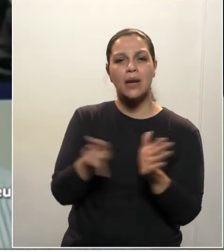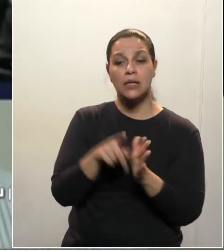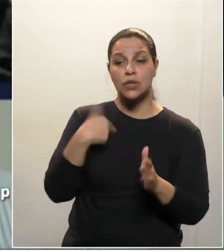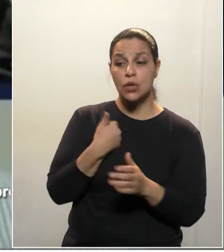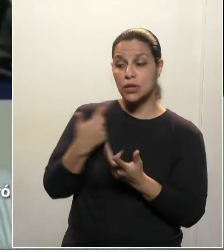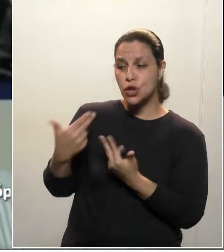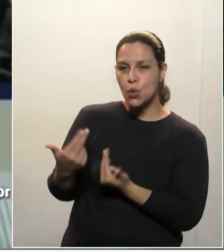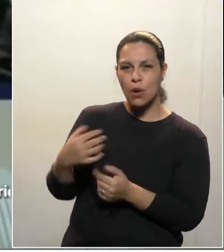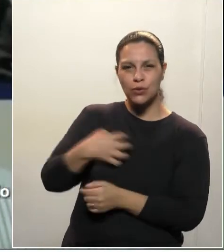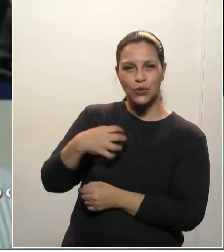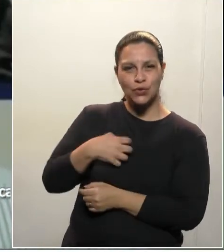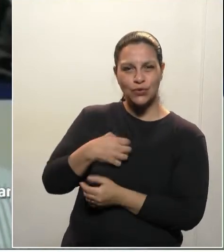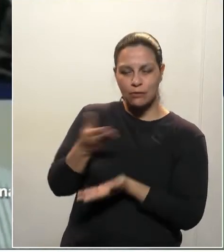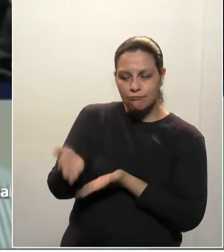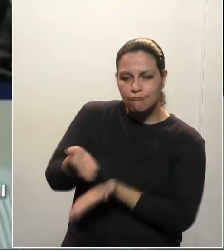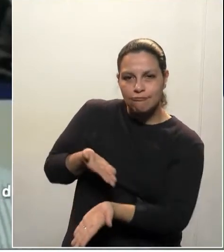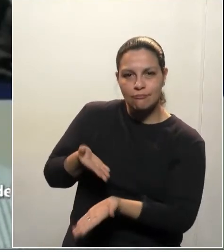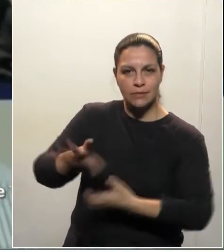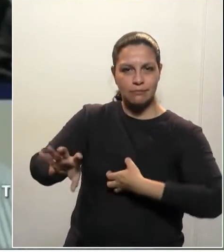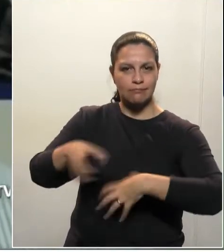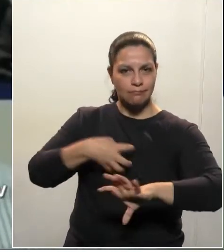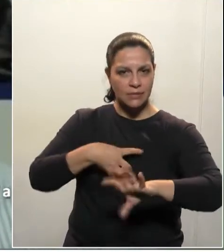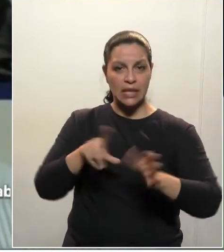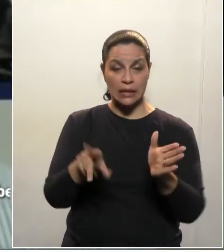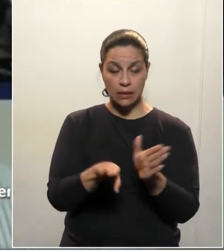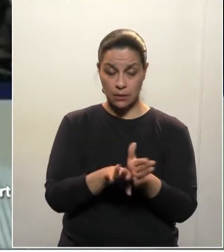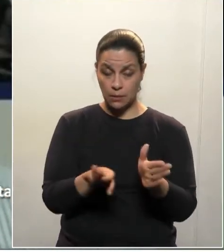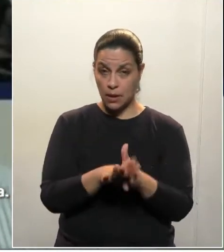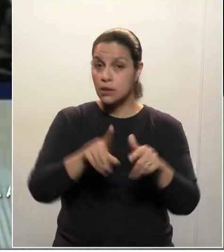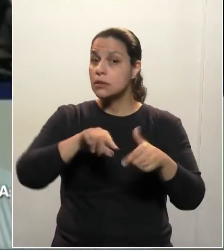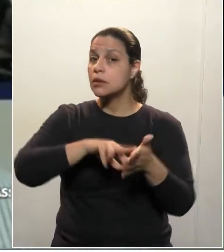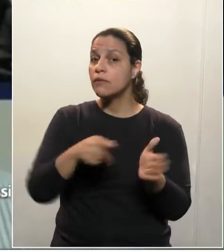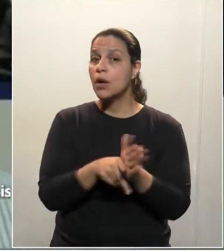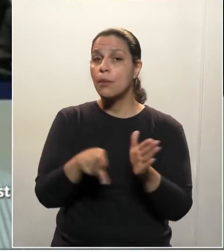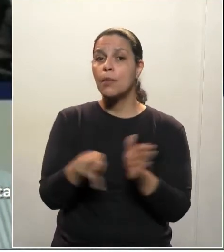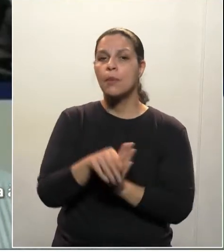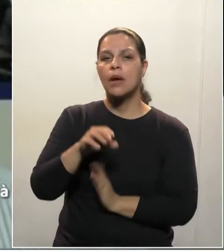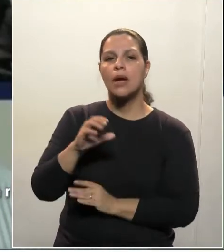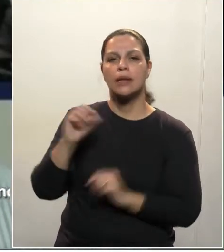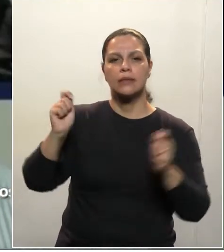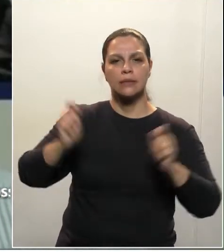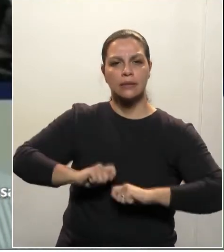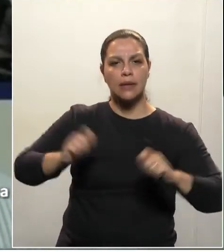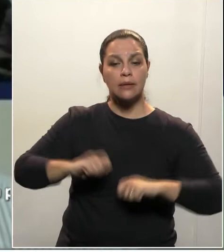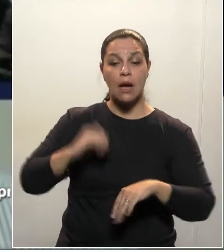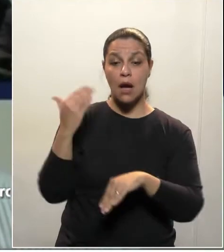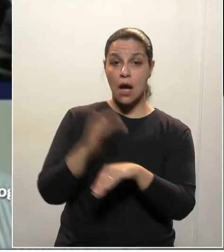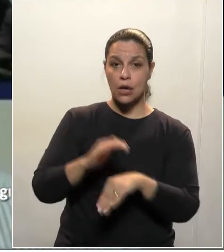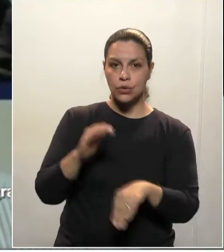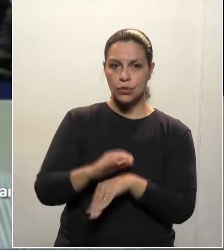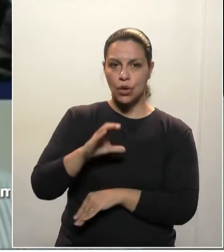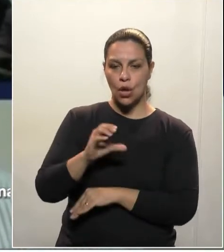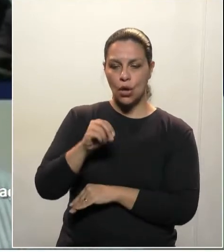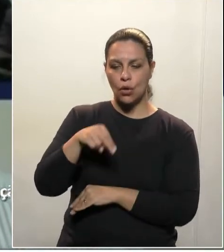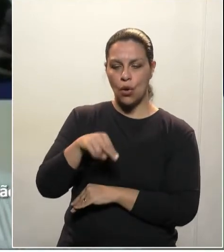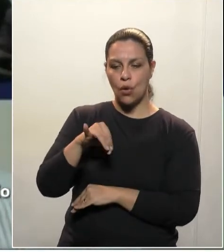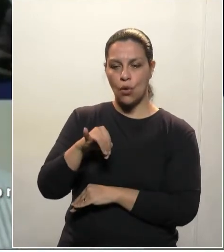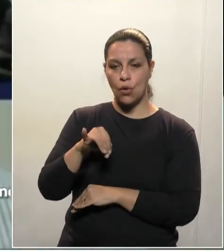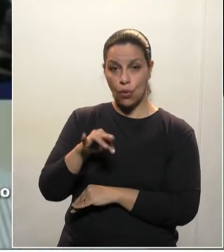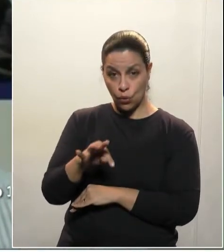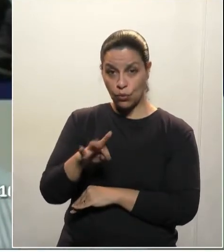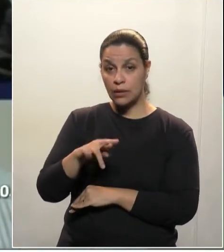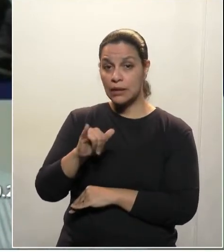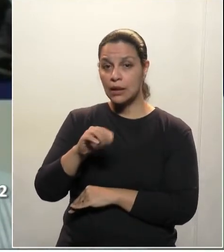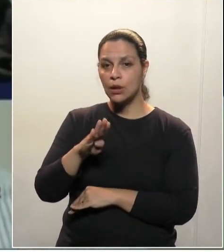suas desigualdades. Decorre desse princípio o princípio da capacidade contributiva, ou seja, quem pode